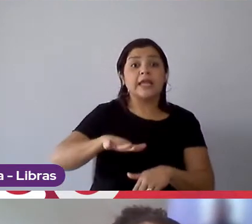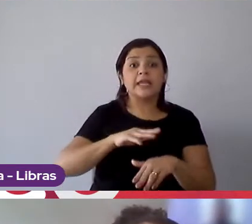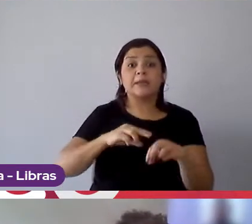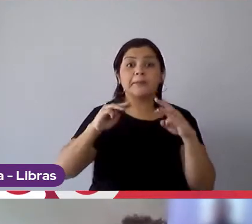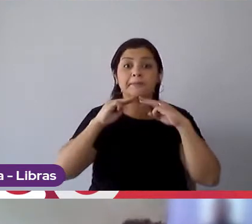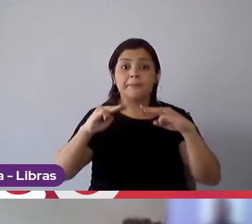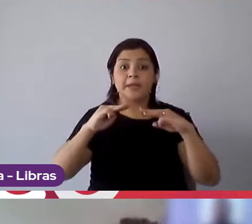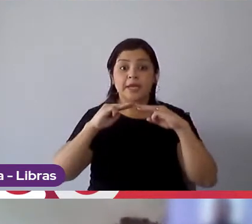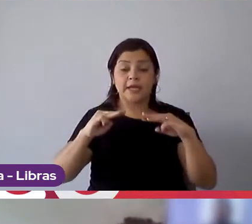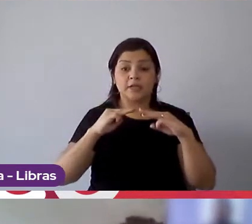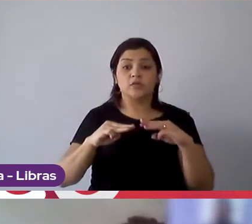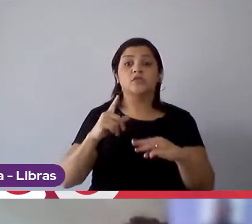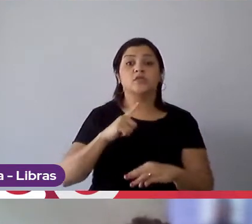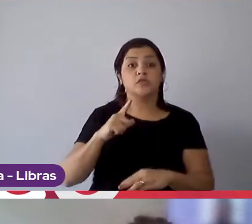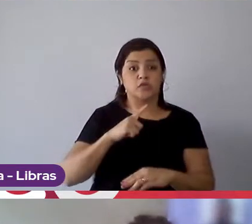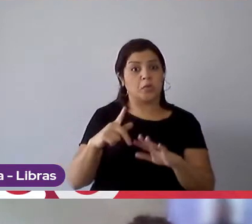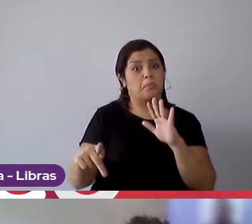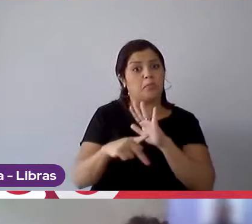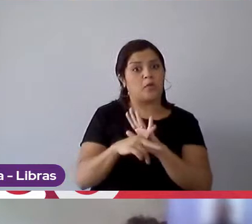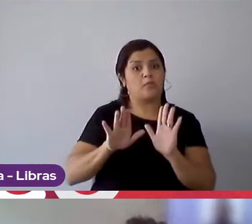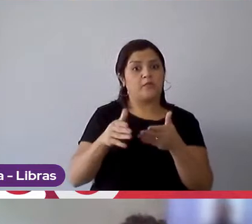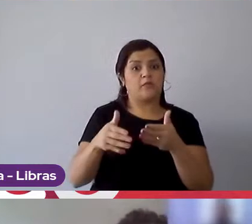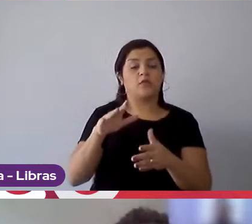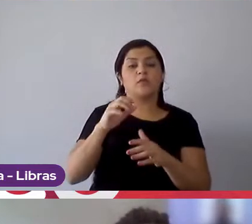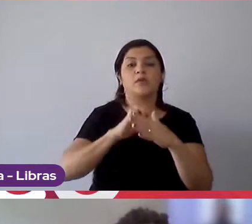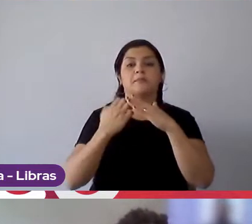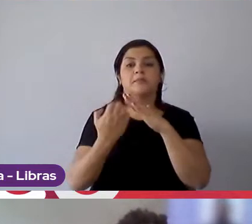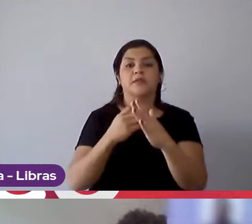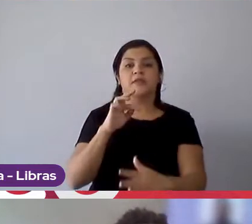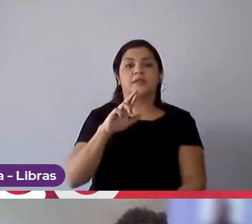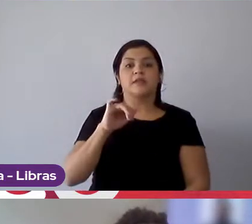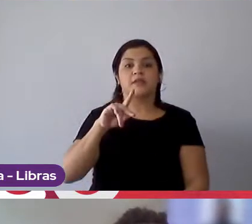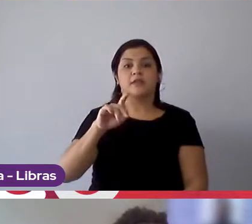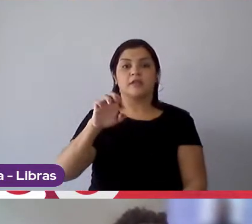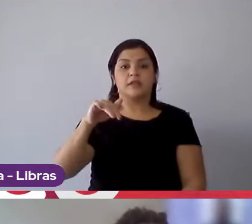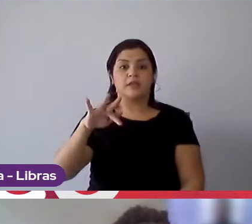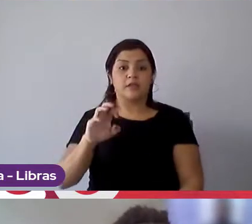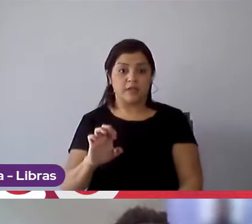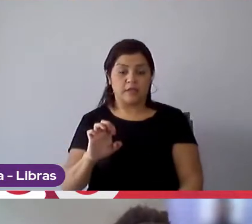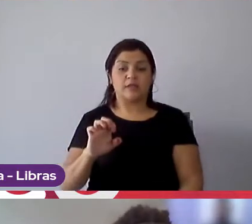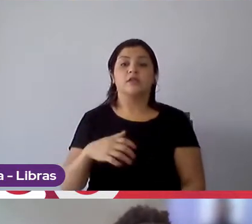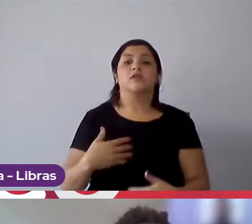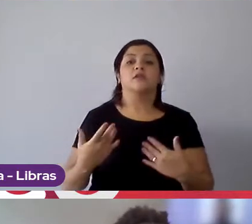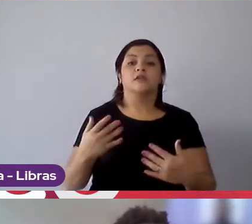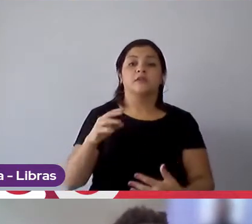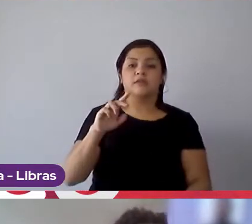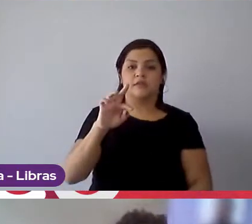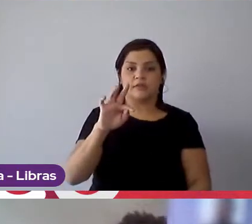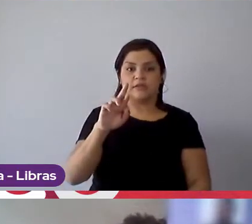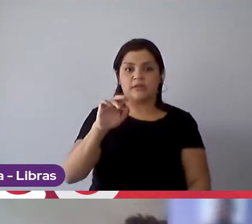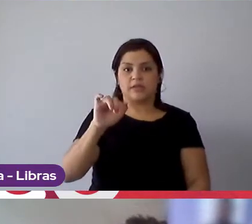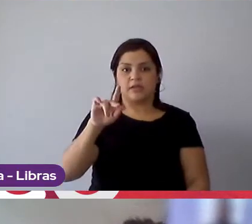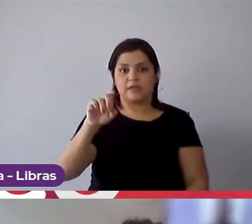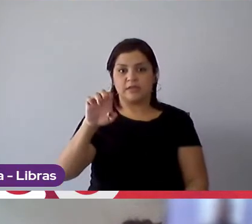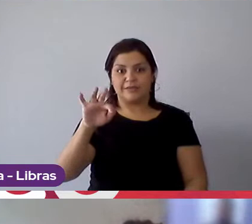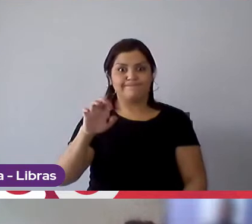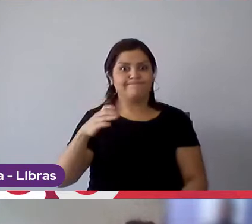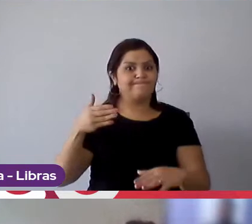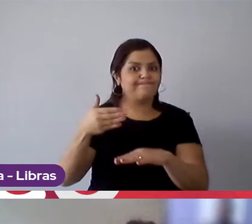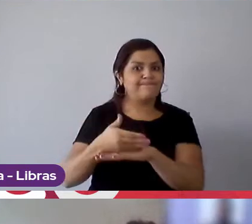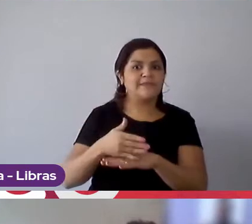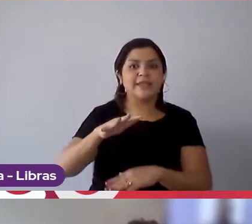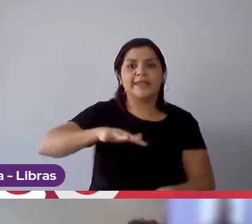Gams e Keynes, específico Trident e Bubalu, aqui na Mondelez. Bom, entrar na Mondelez, para mim, já era um objetivo